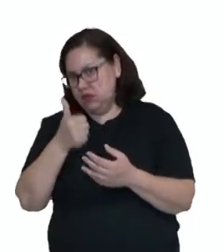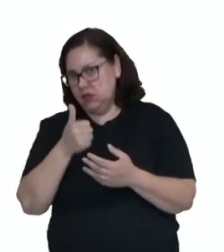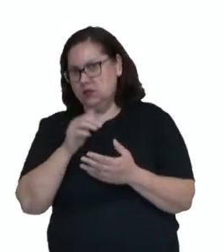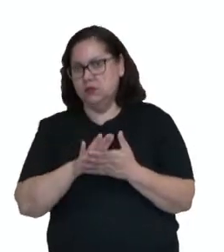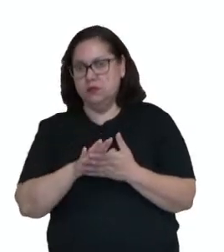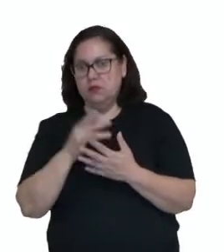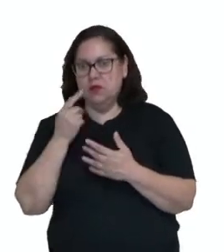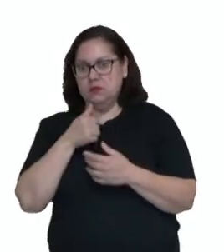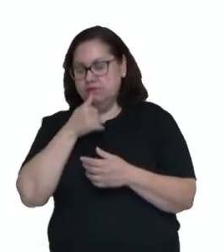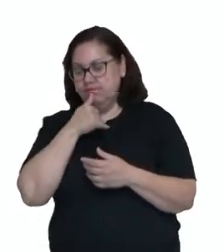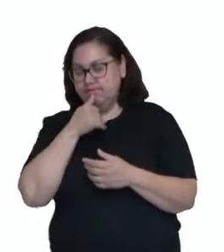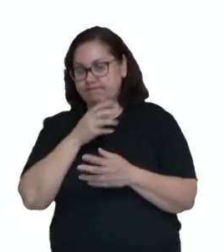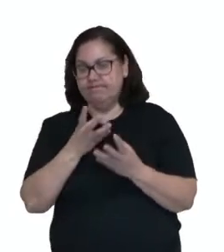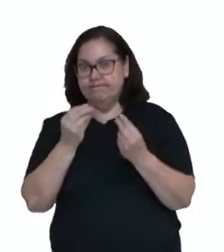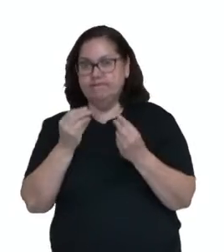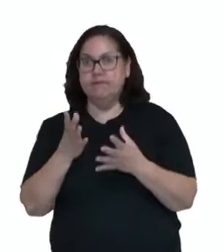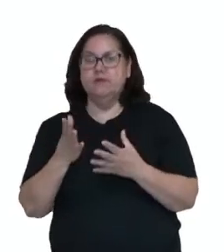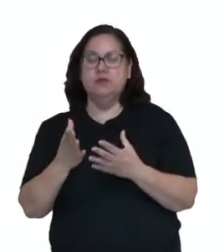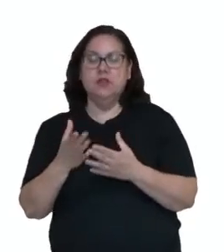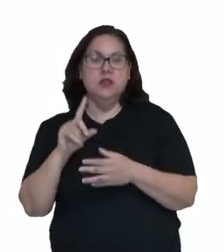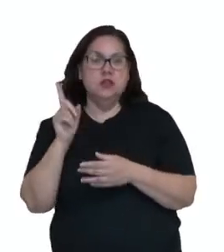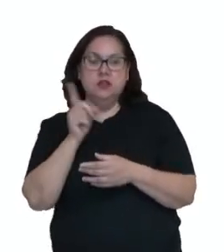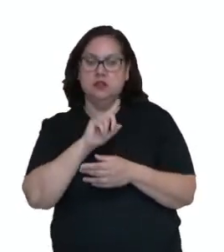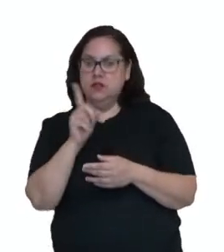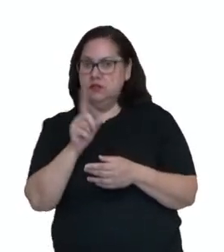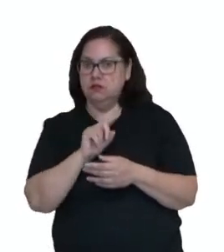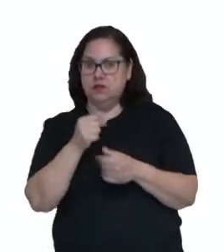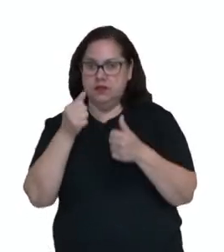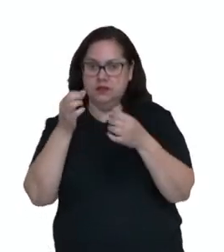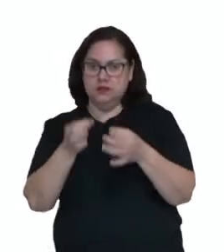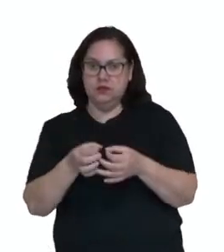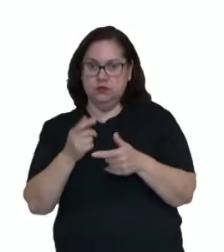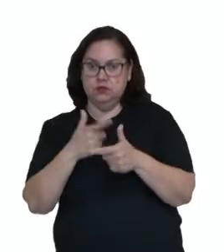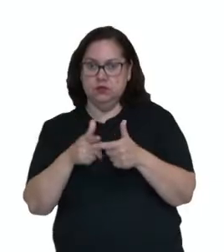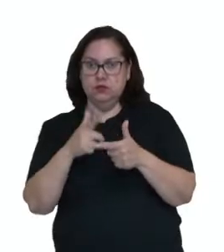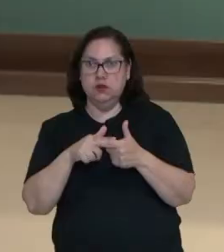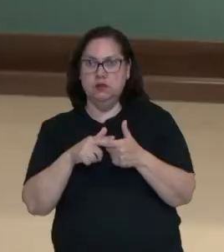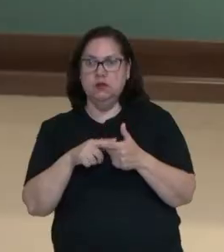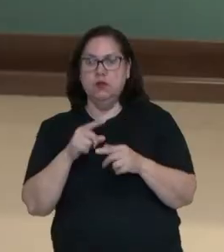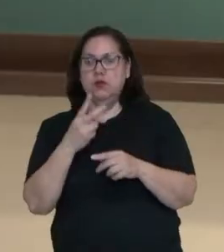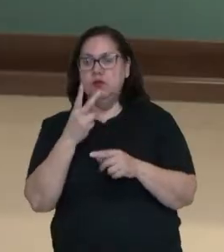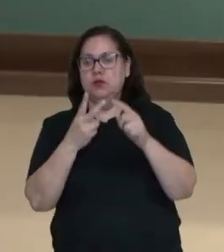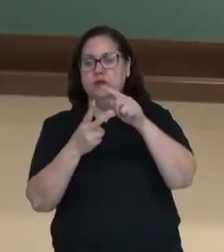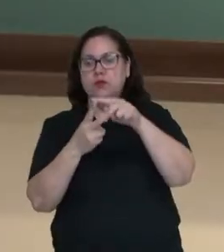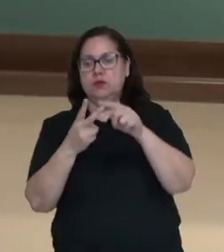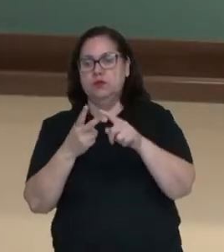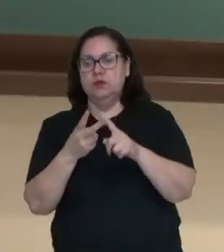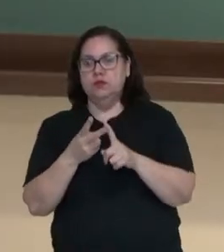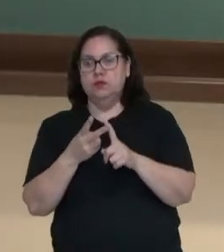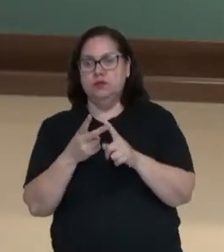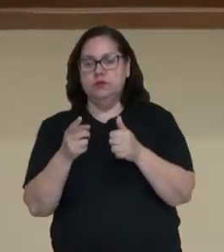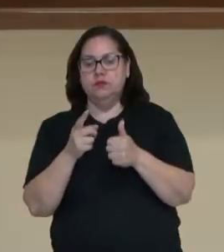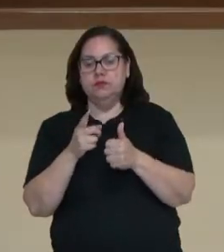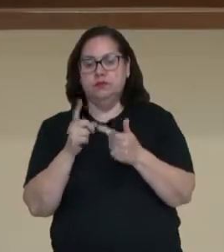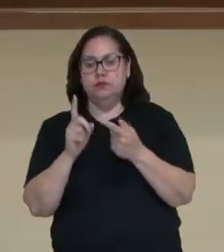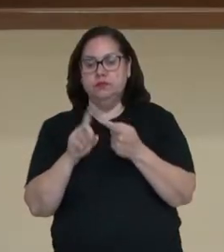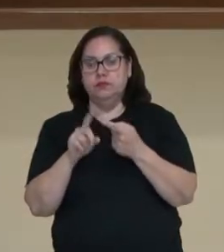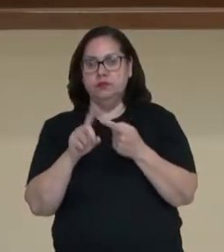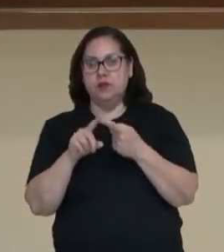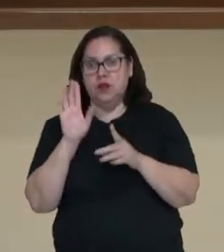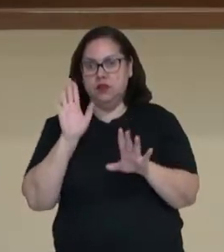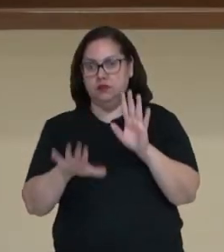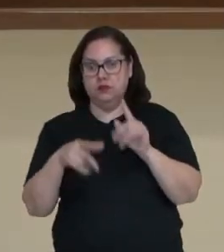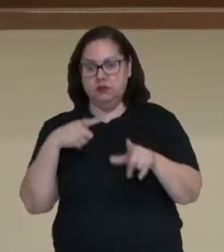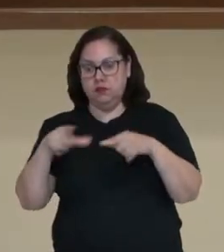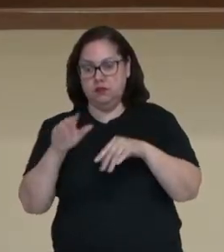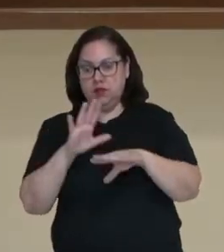Para a tristeza de muitos, essa não é a solução do problema, por dois motivos. Primeiro, porque às vezes eu